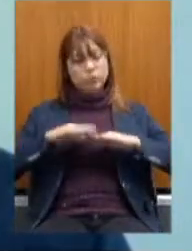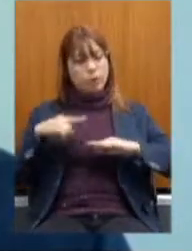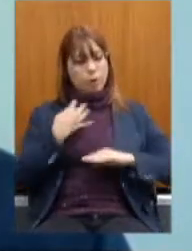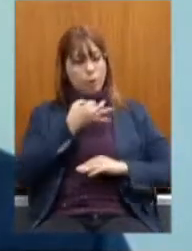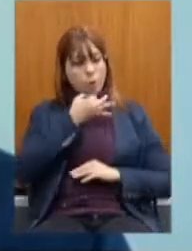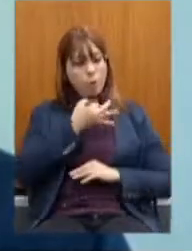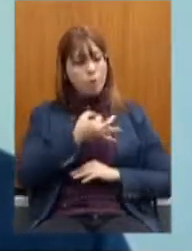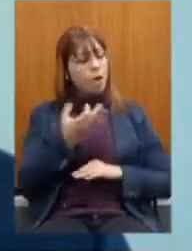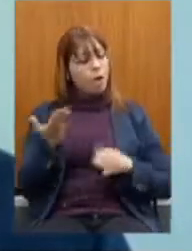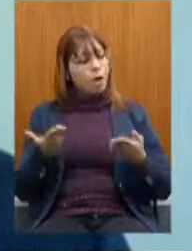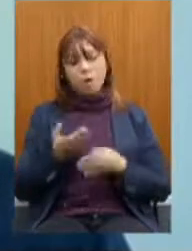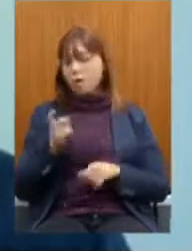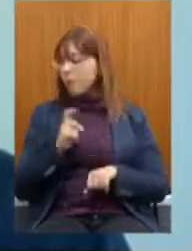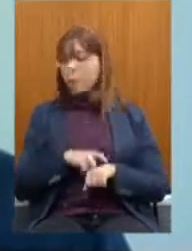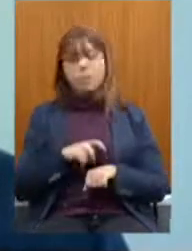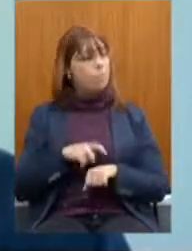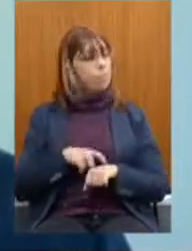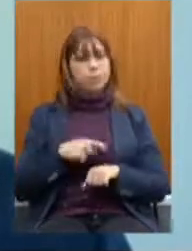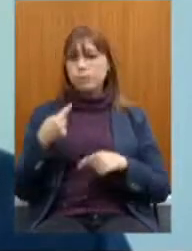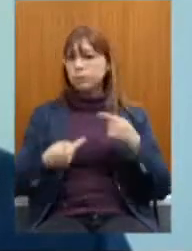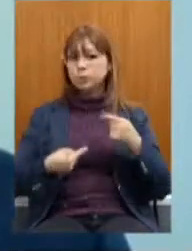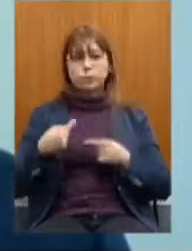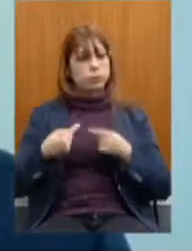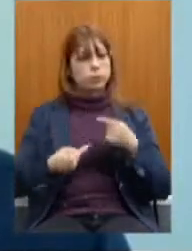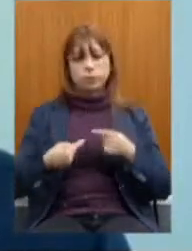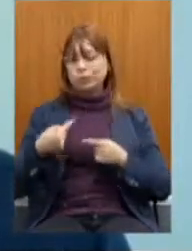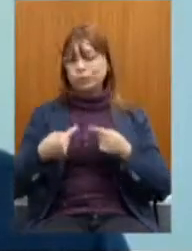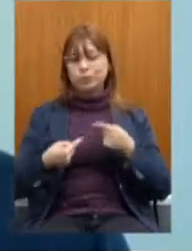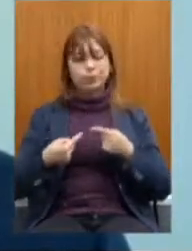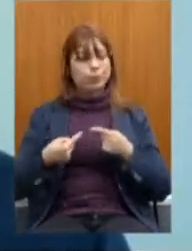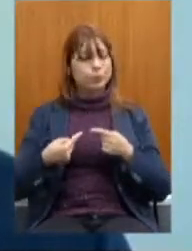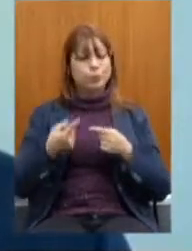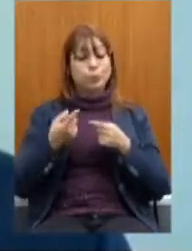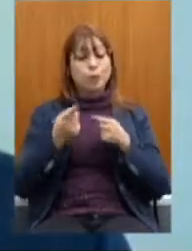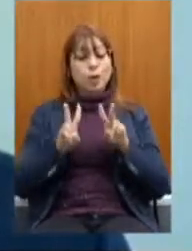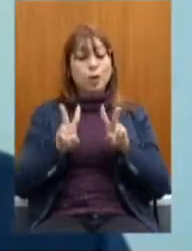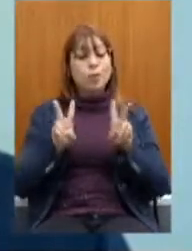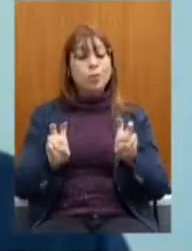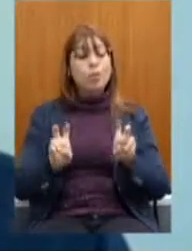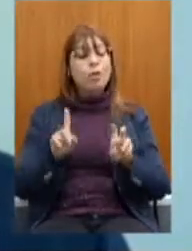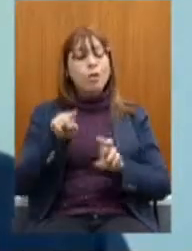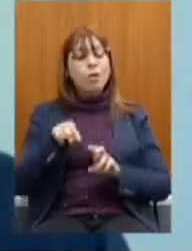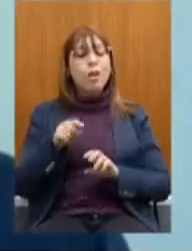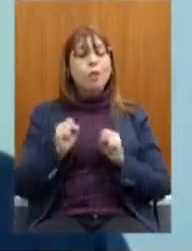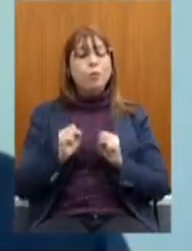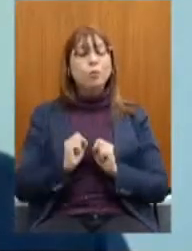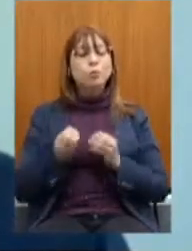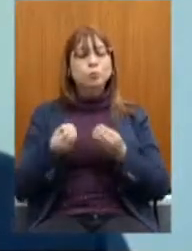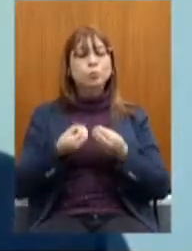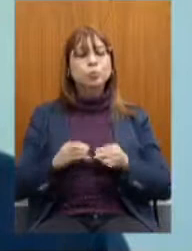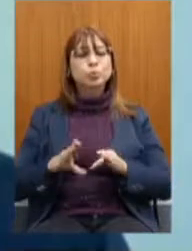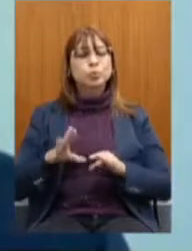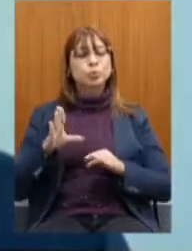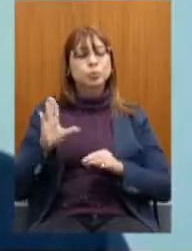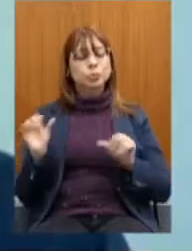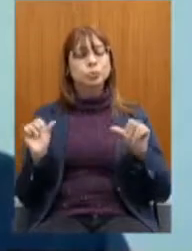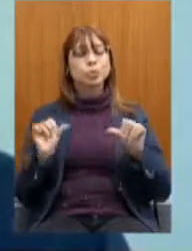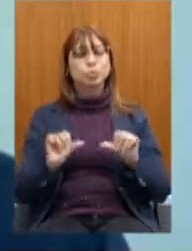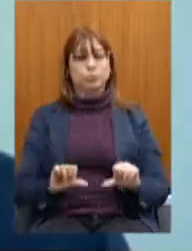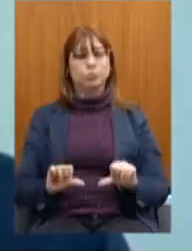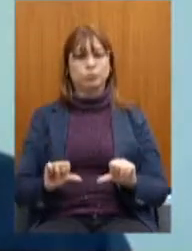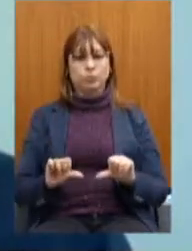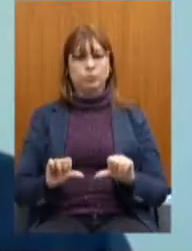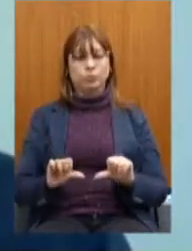De se discutir Algo que vá Penalizar ainda mais A situação Do servidor público Do estado de Minas